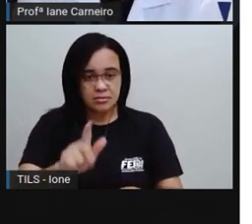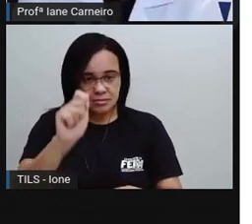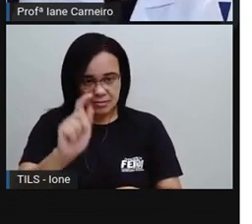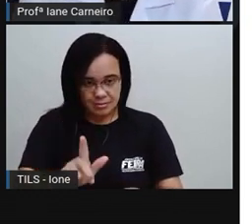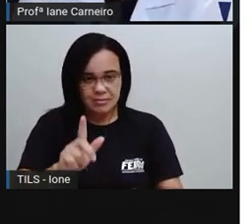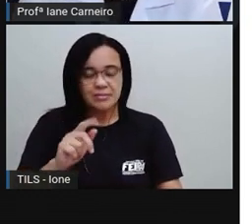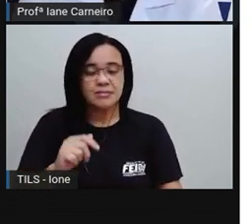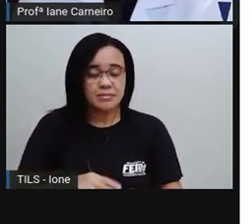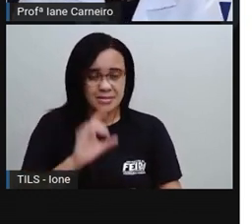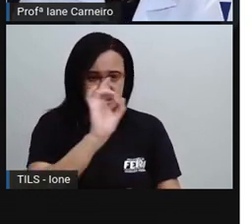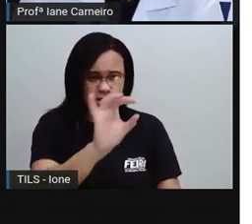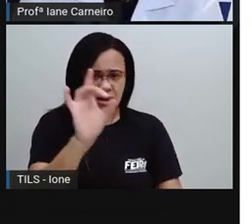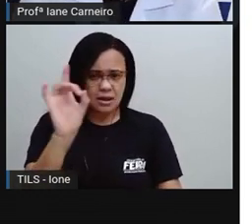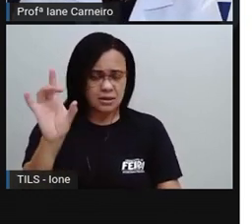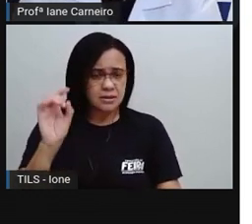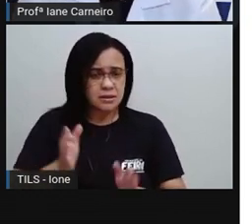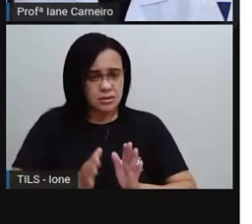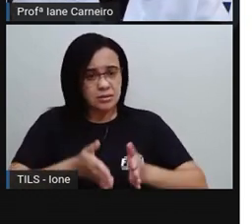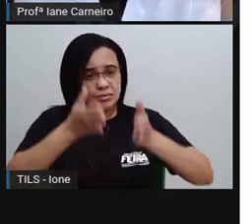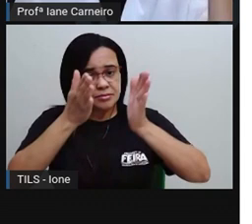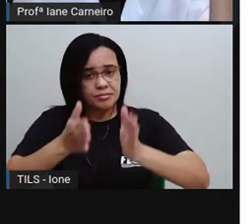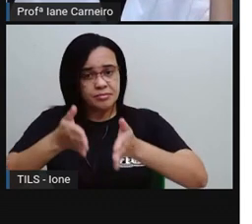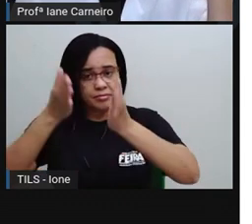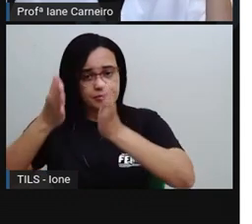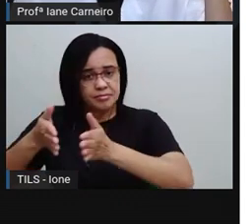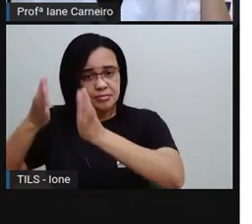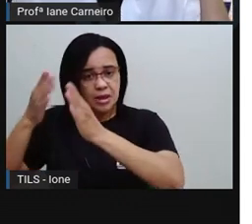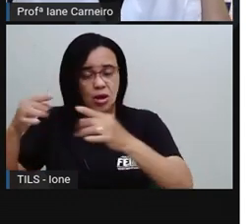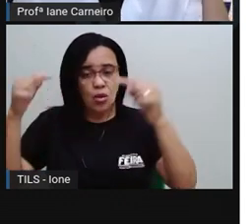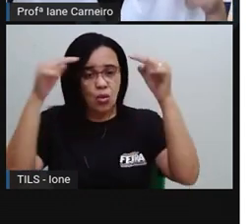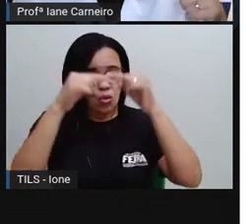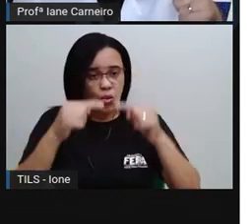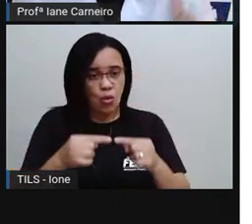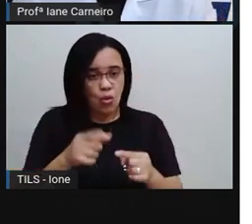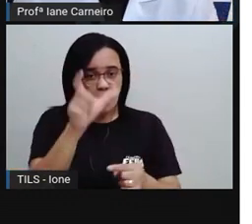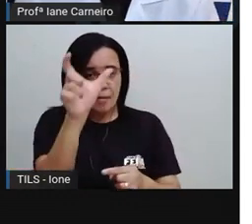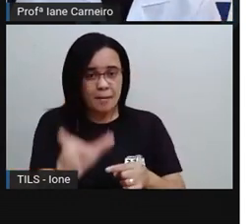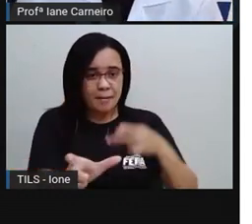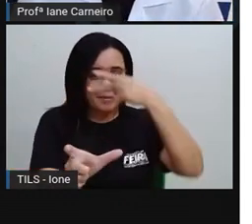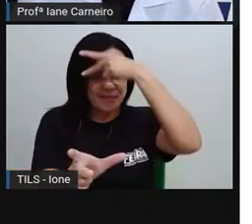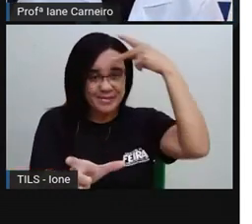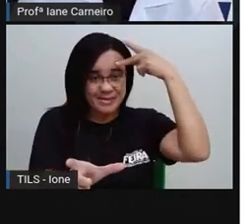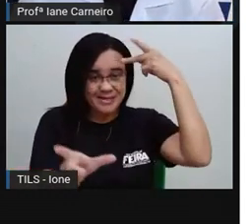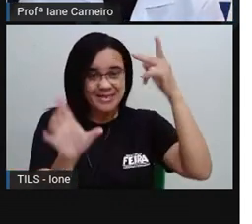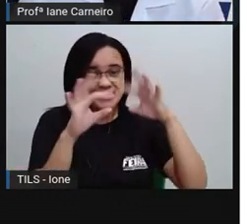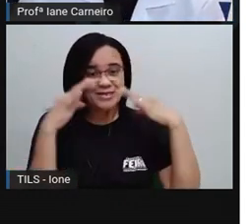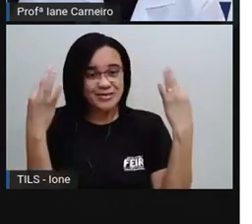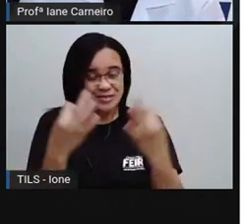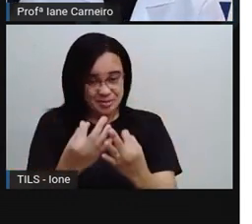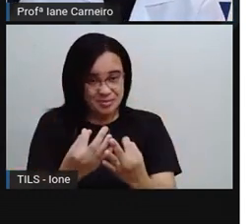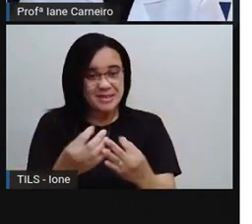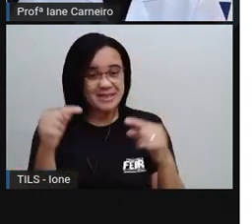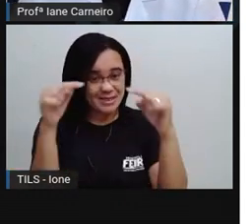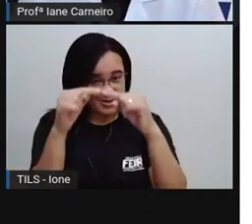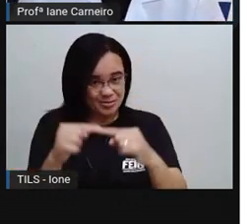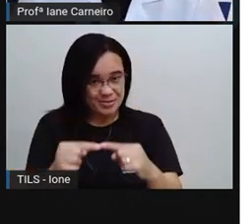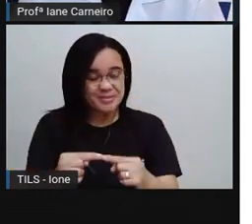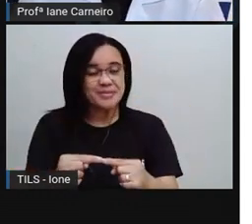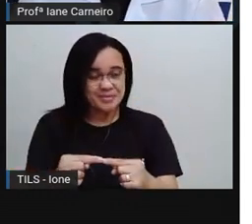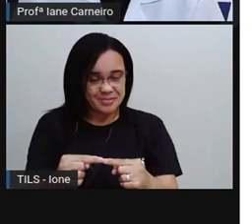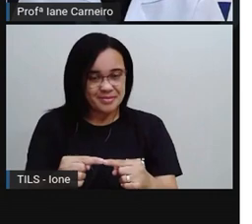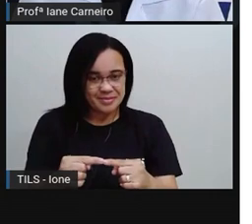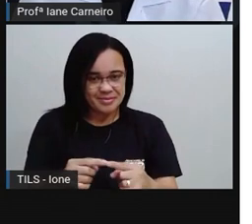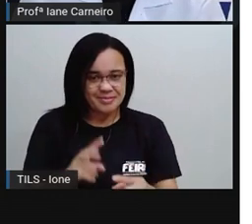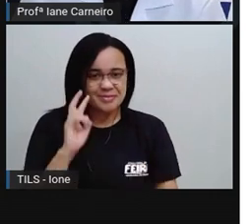né? Cada coluna dessa vai representar uma daquelas pessoas da família de Pedro. Então, aqui de verdinho, a Pró colocou Pedro. De